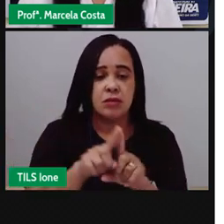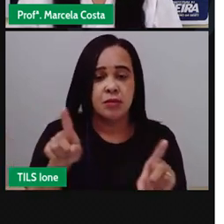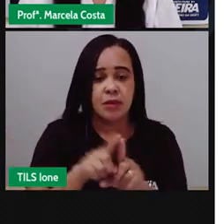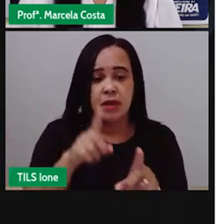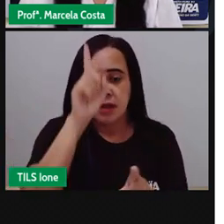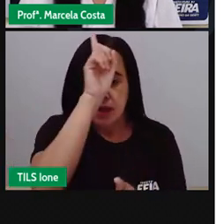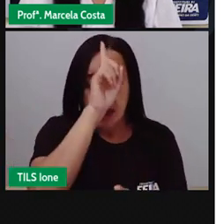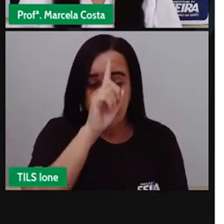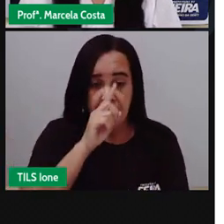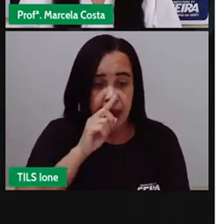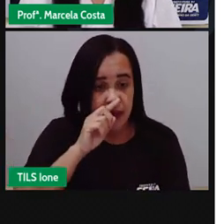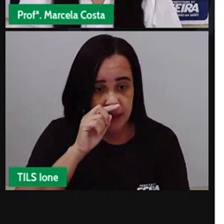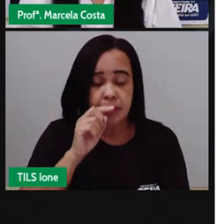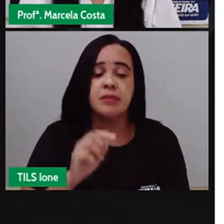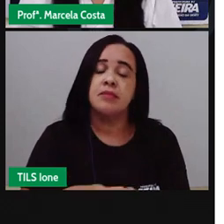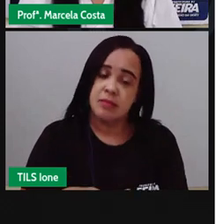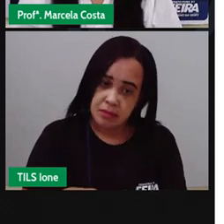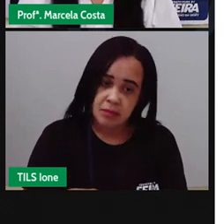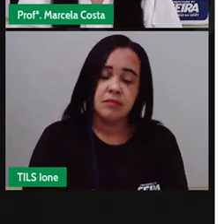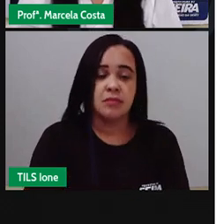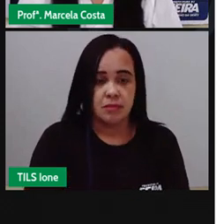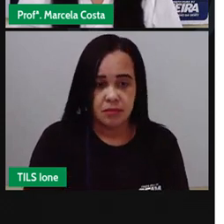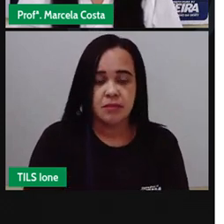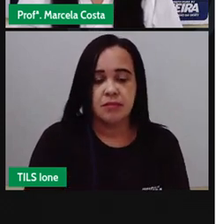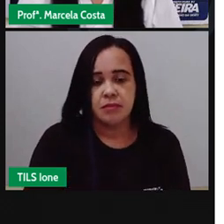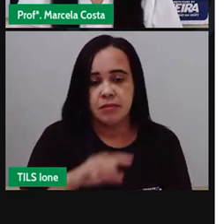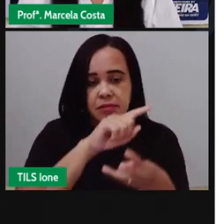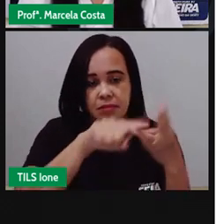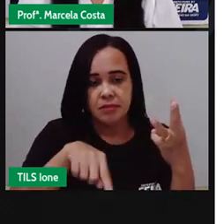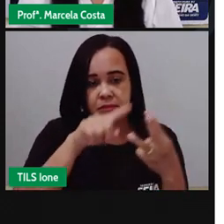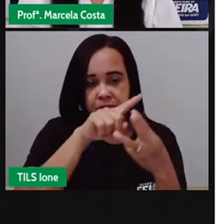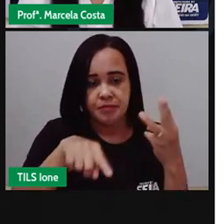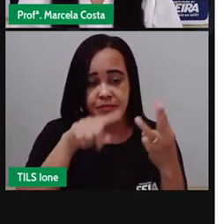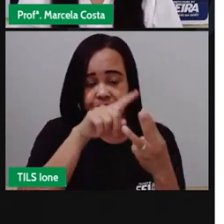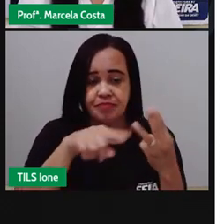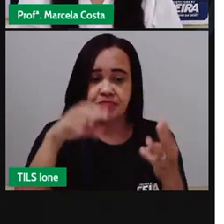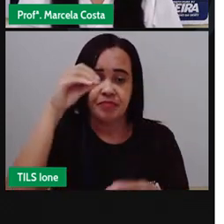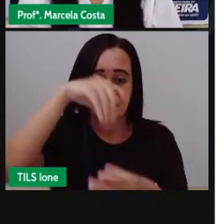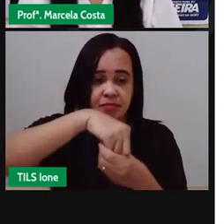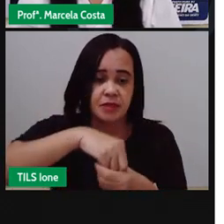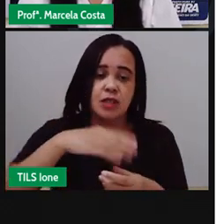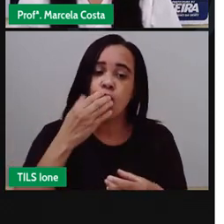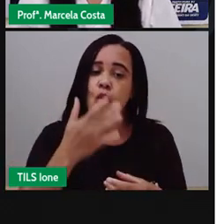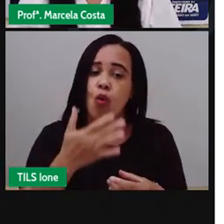a outra parte dele aqui é amarela.